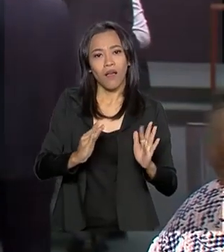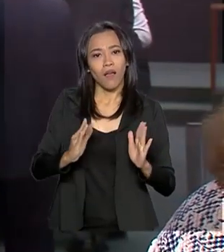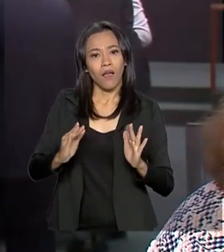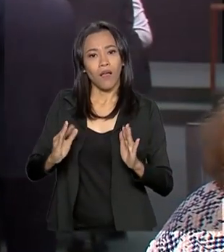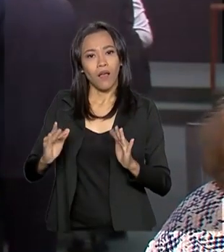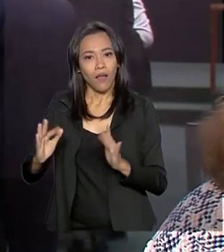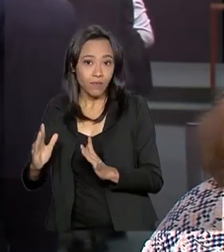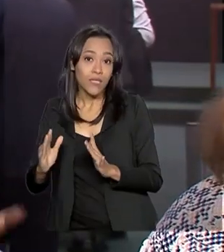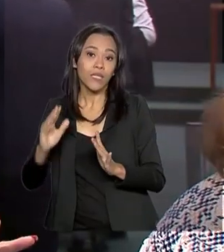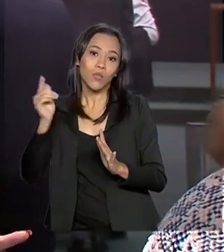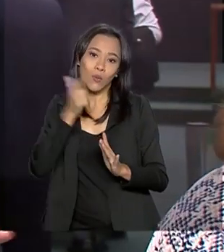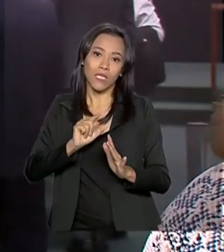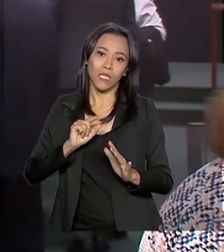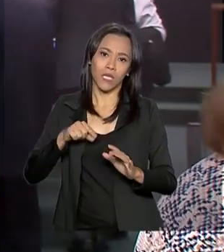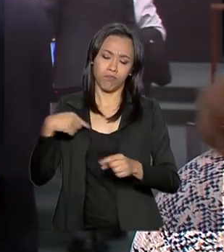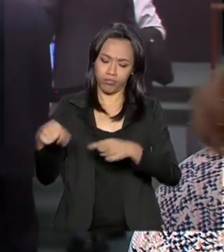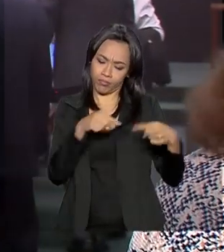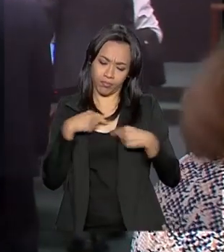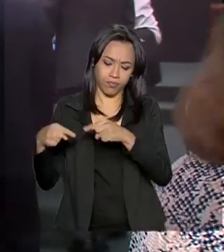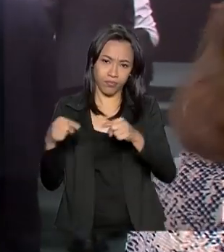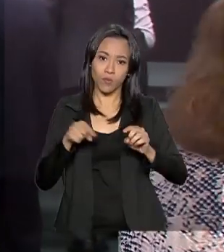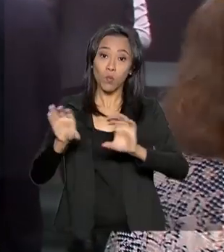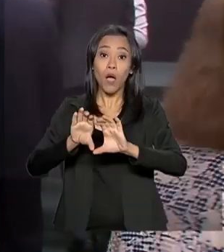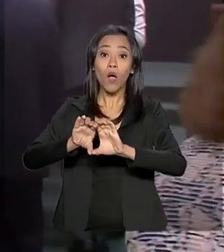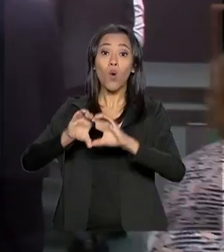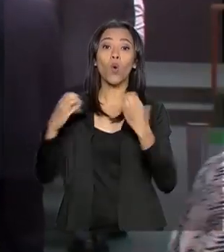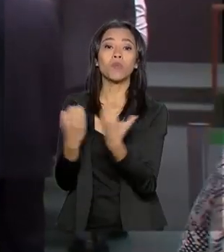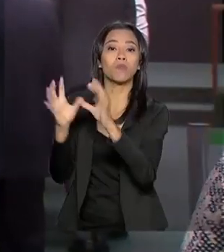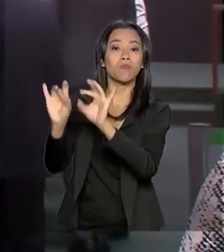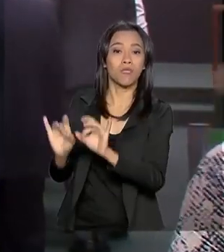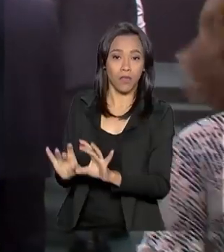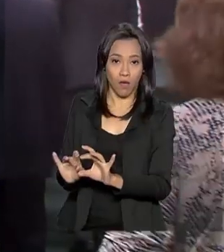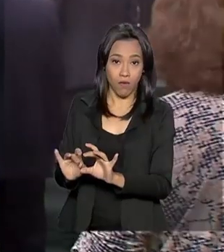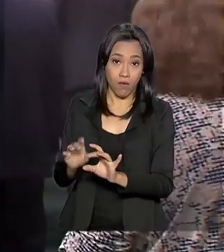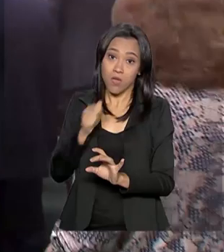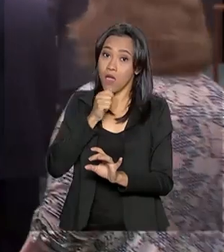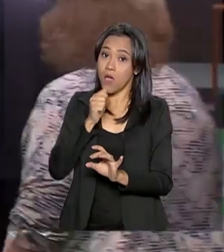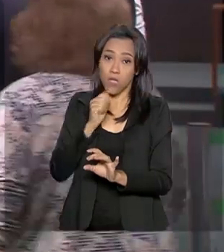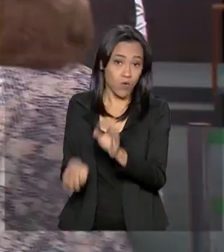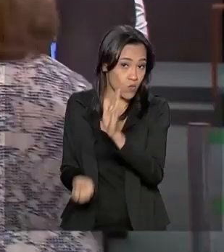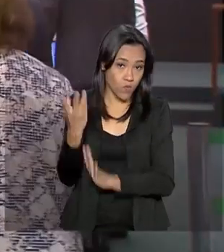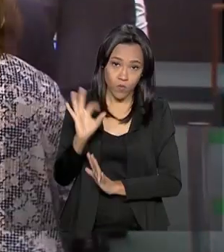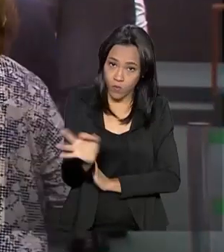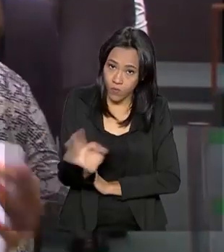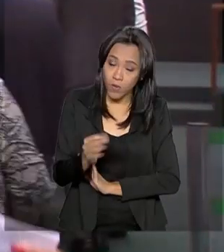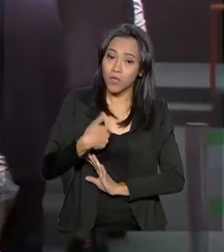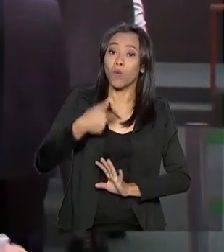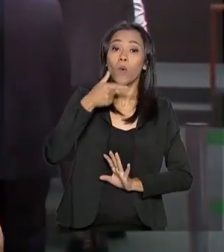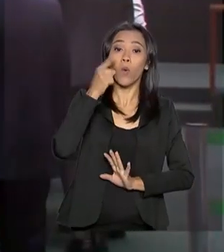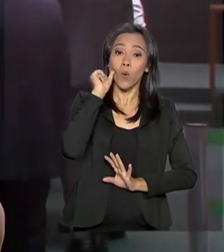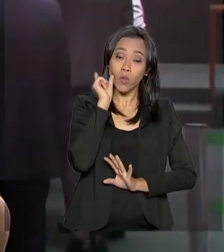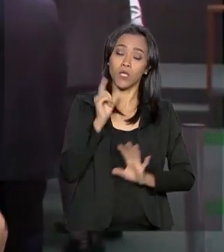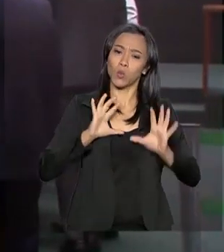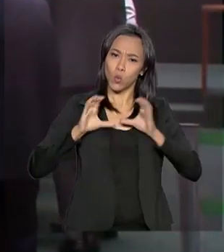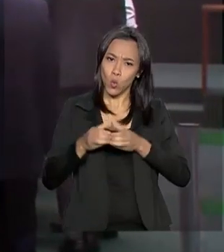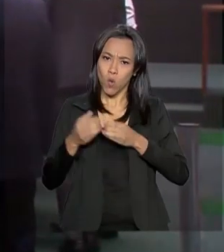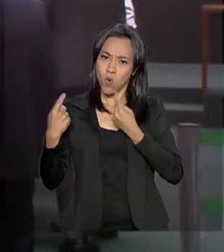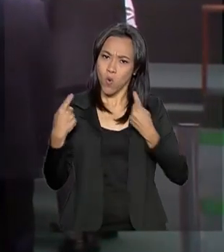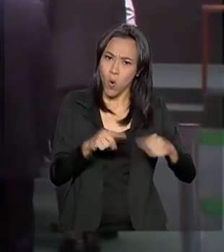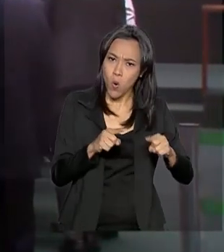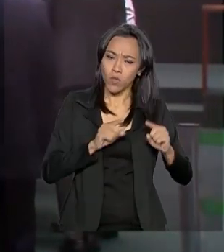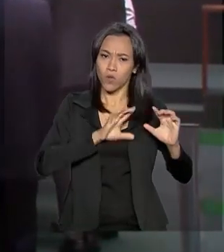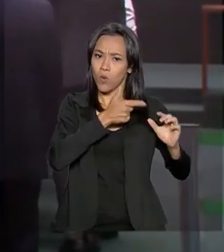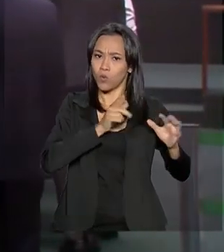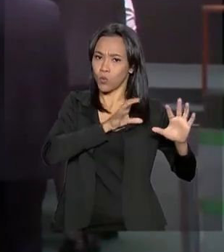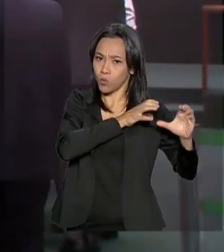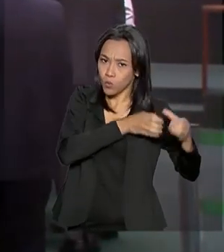dessa reforma seja discutido na comissão especial que ainda será criada. Um grupo de parlamentares ontem, da oposição e também do Centrão,